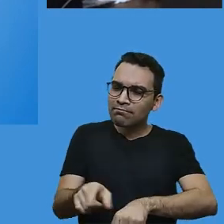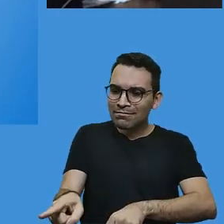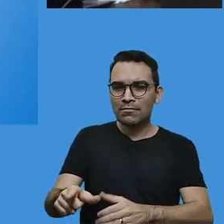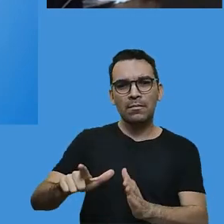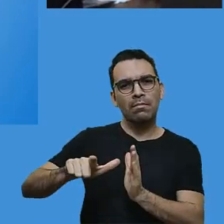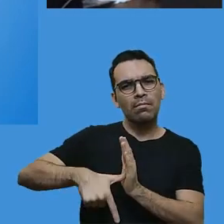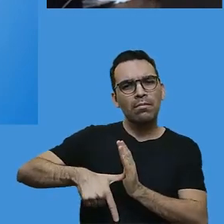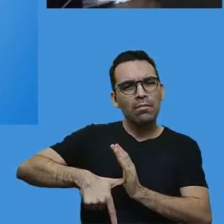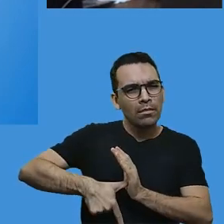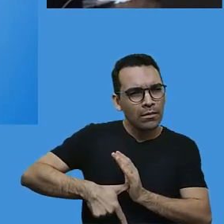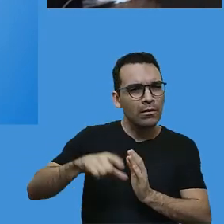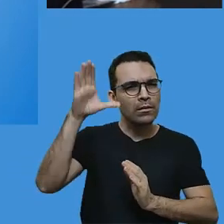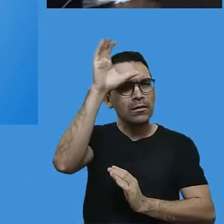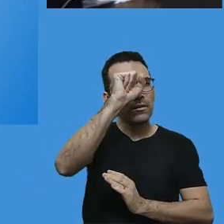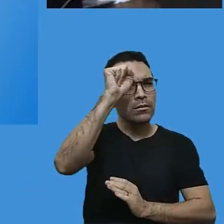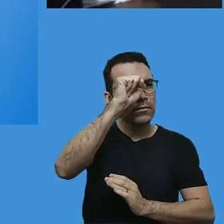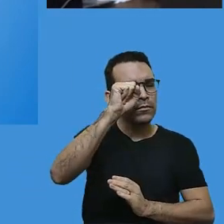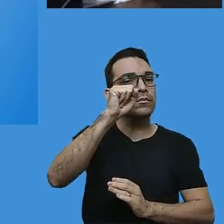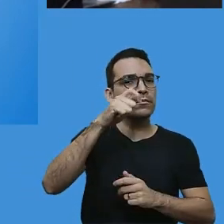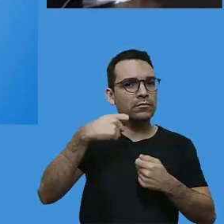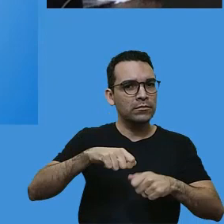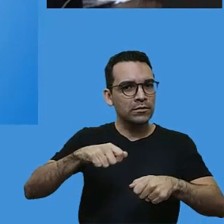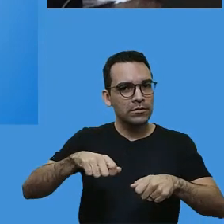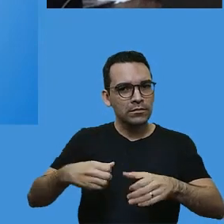de conhecimentos.